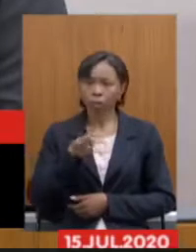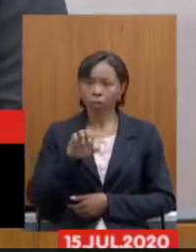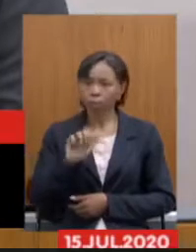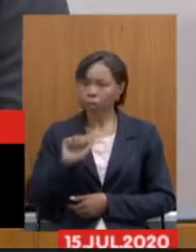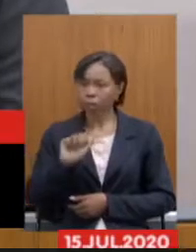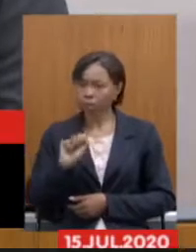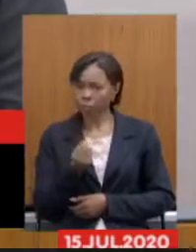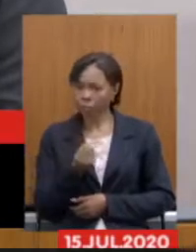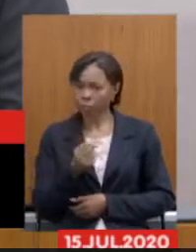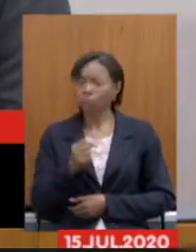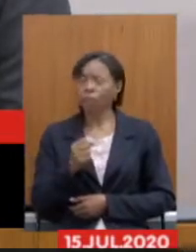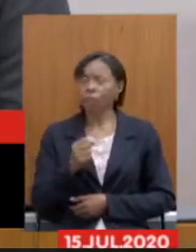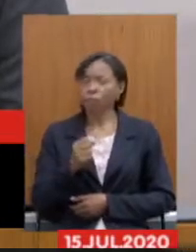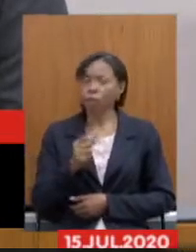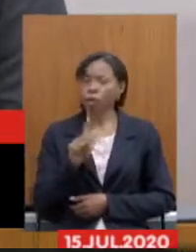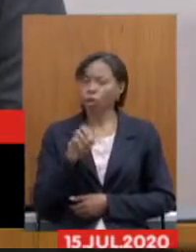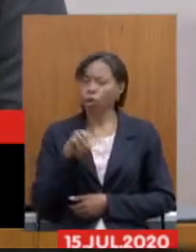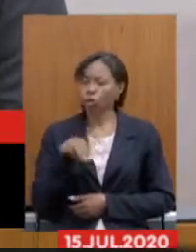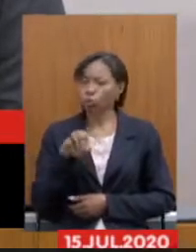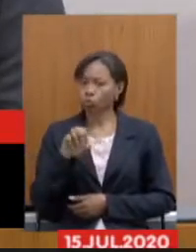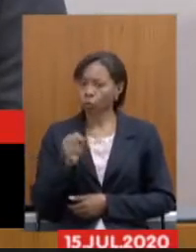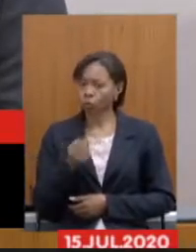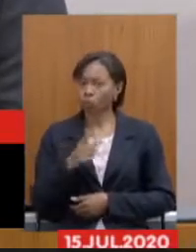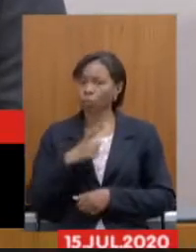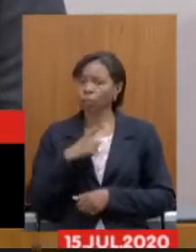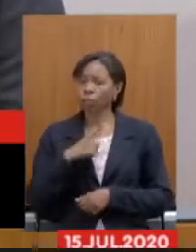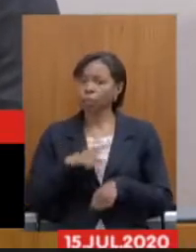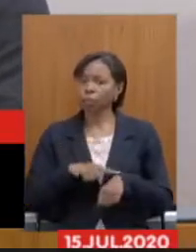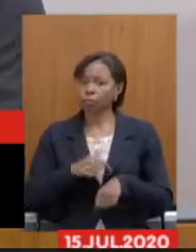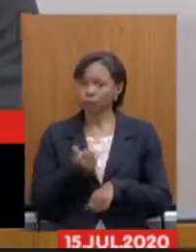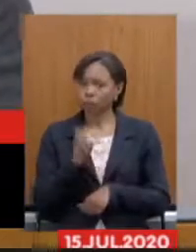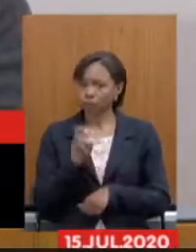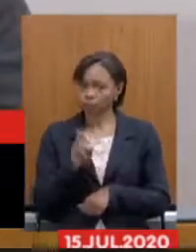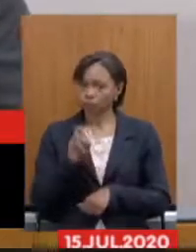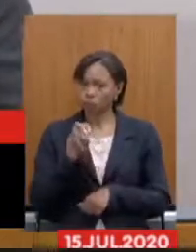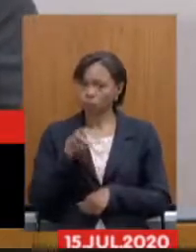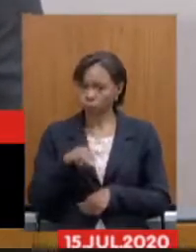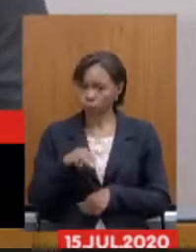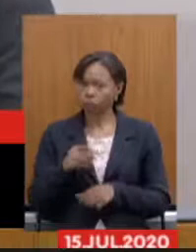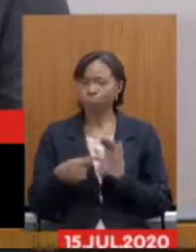Gomes, que disporá de 15 minutos para a sua exposição.